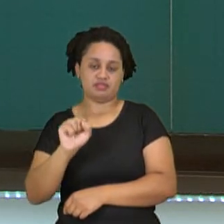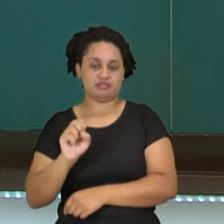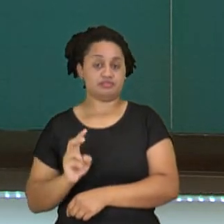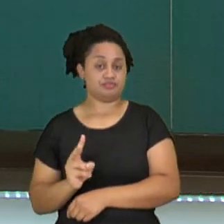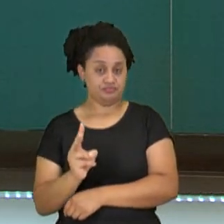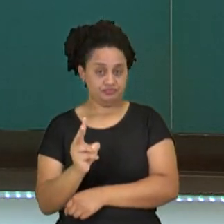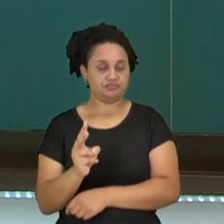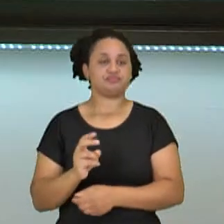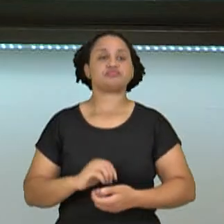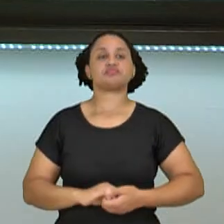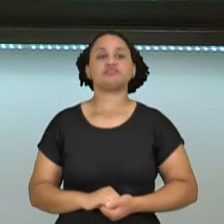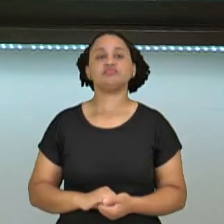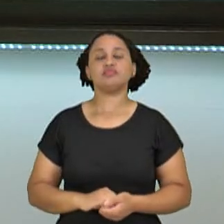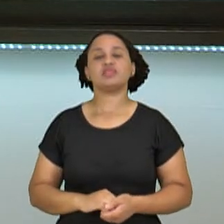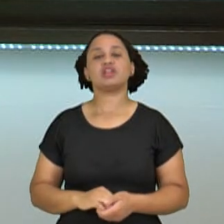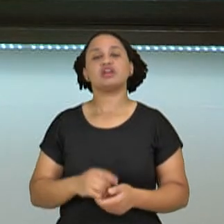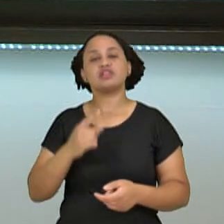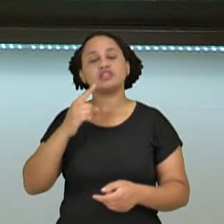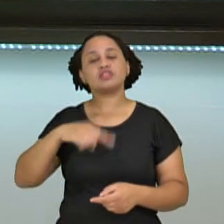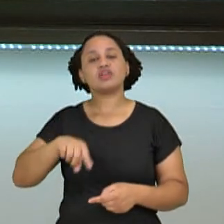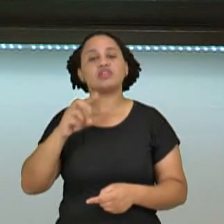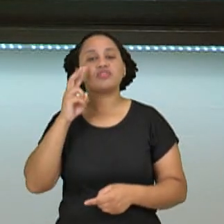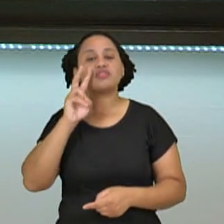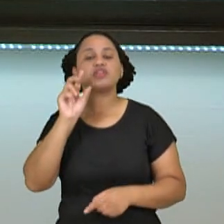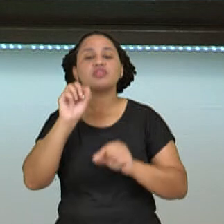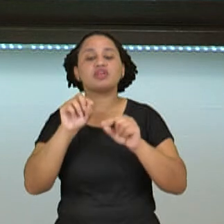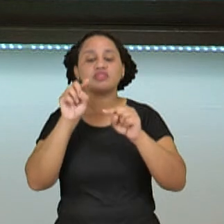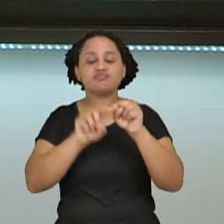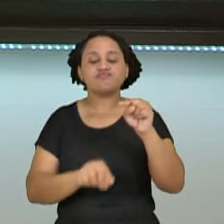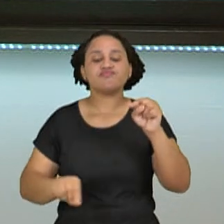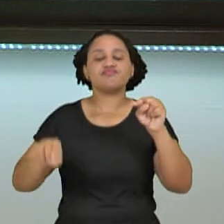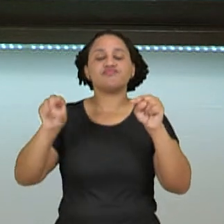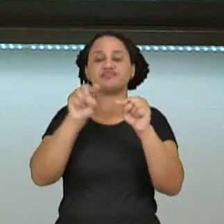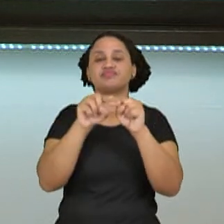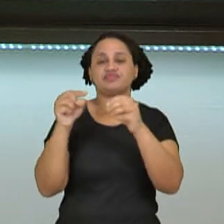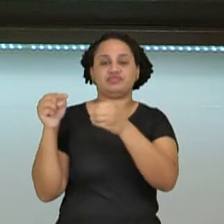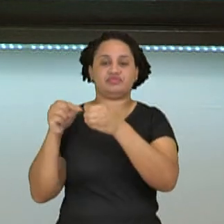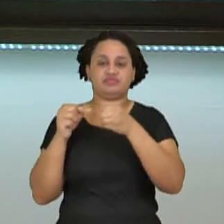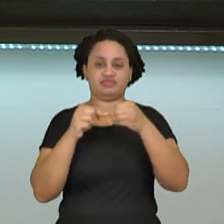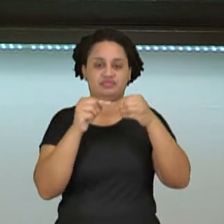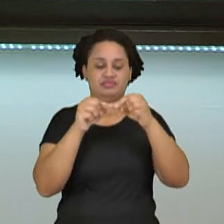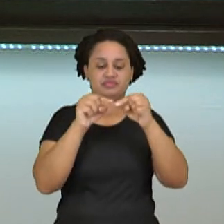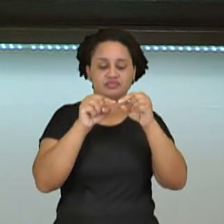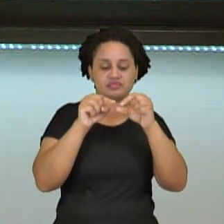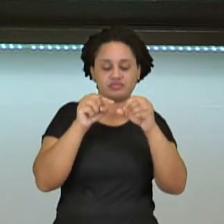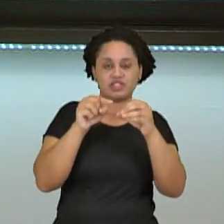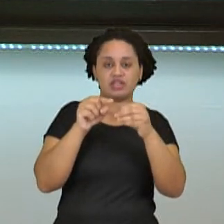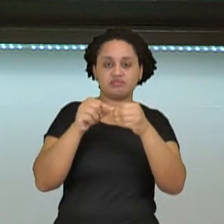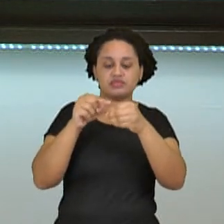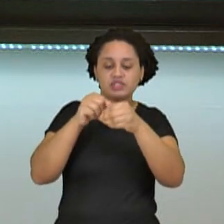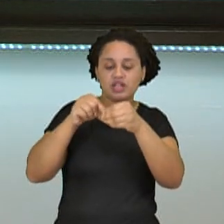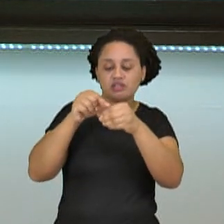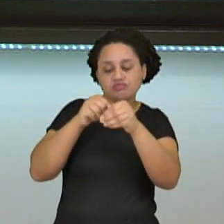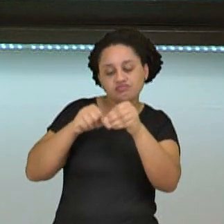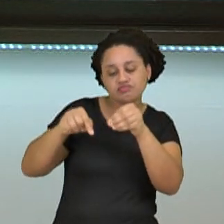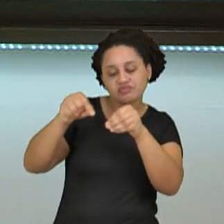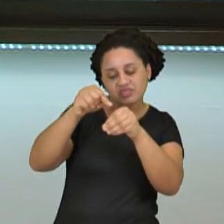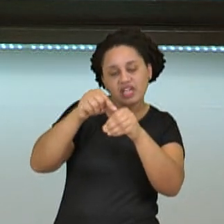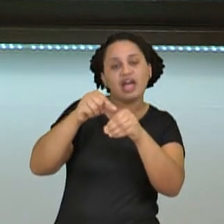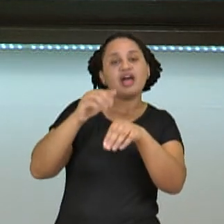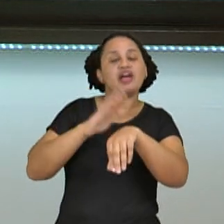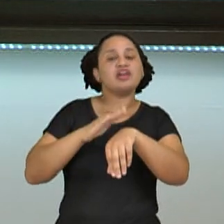Então, a gente está vendo aqui agora o ciclo celular. Por que eu tenho que falar do ciclo celular? O ciclo celular é o ciclo de vida de uma célula.